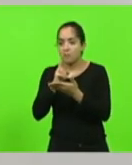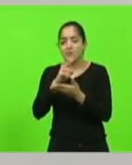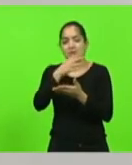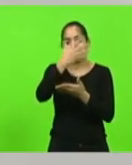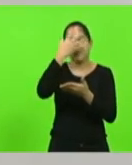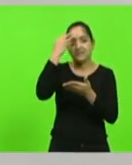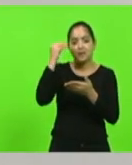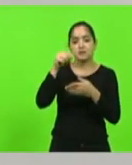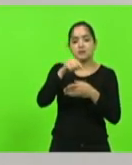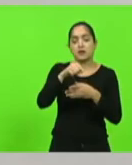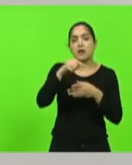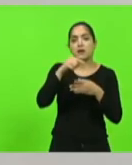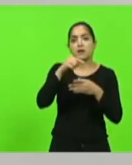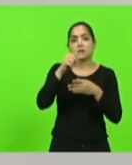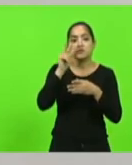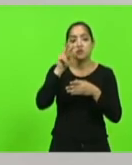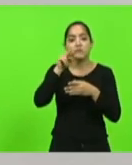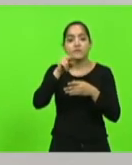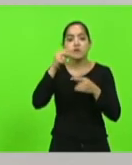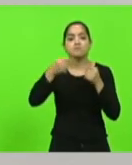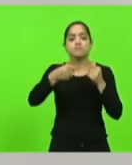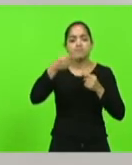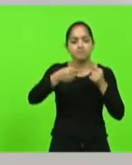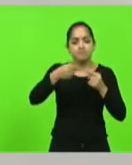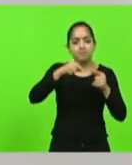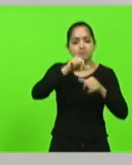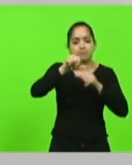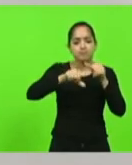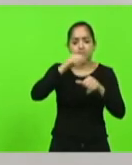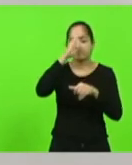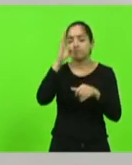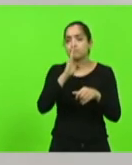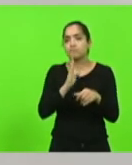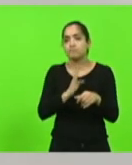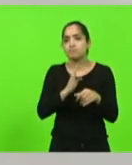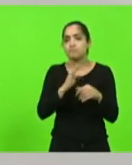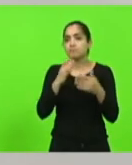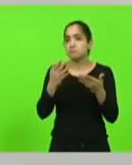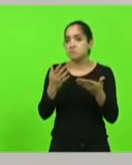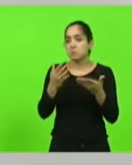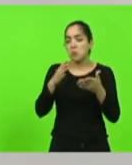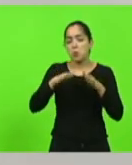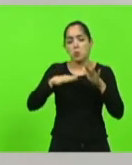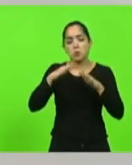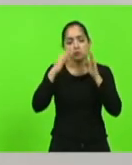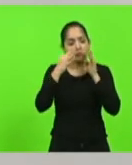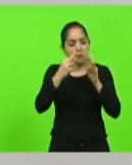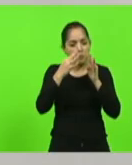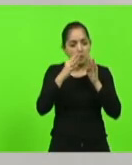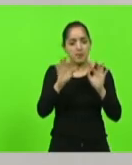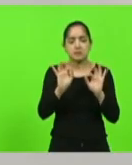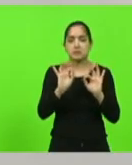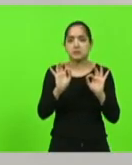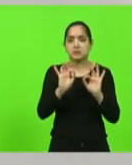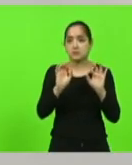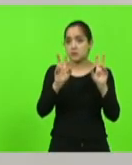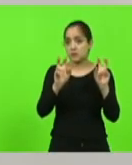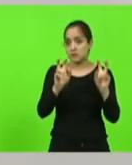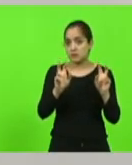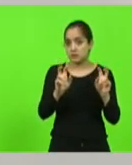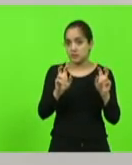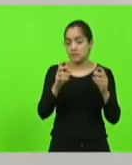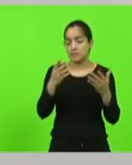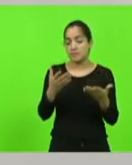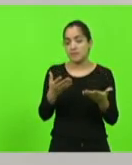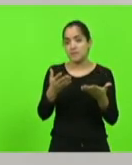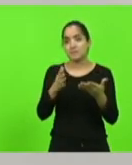discutir aquilo que pode mudar o Brasil ou não damos muita atenção a essas pautas. O fato é que